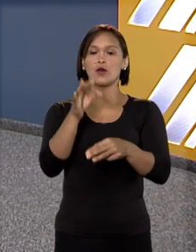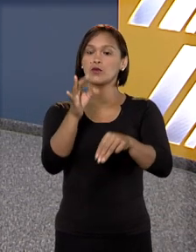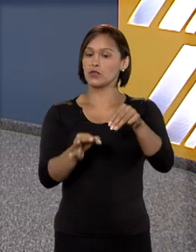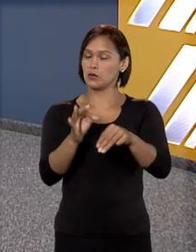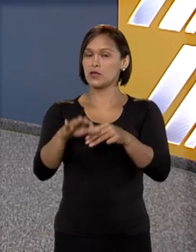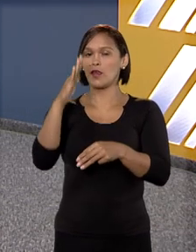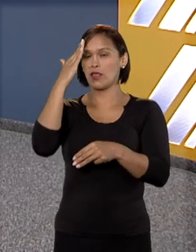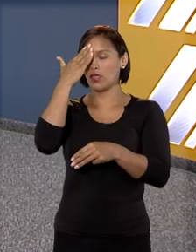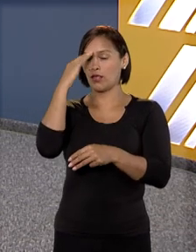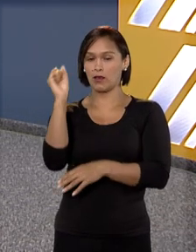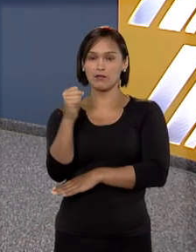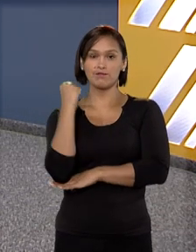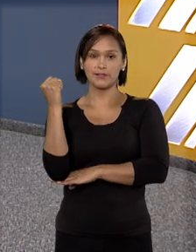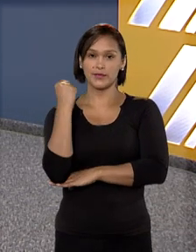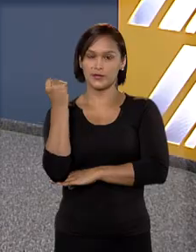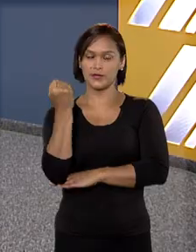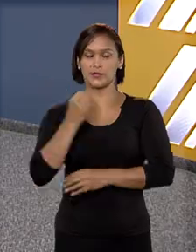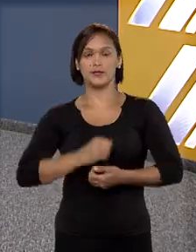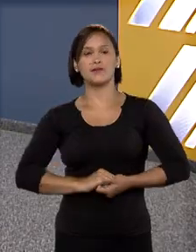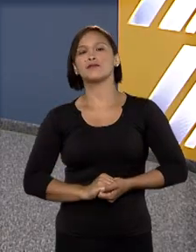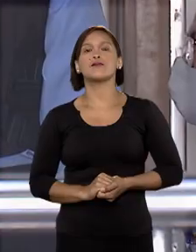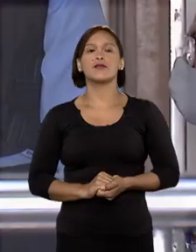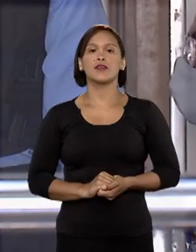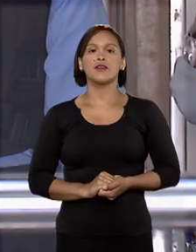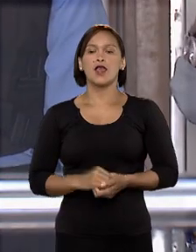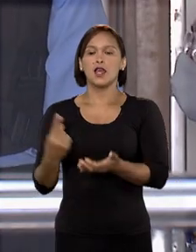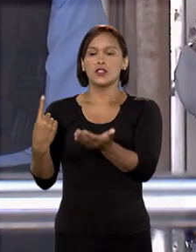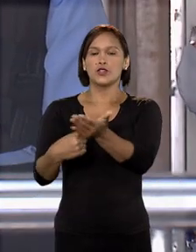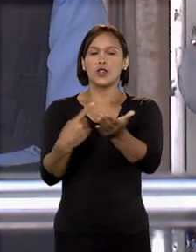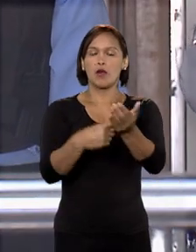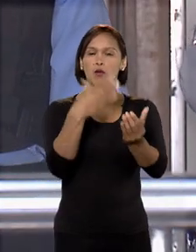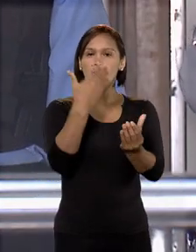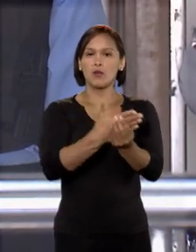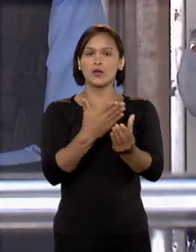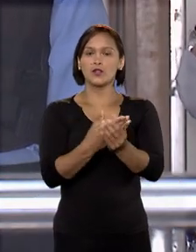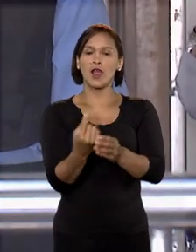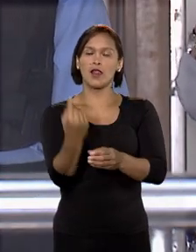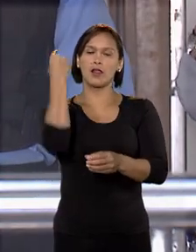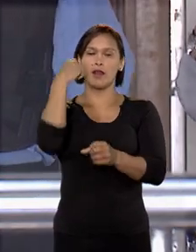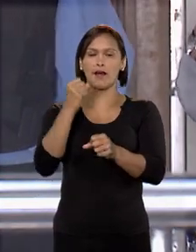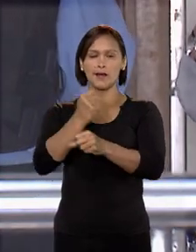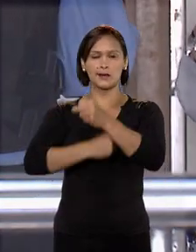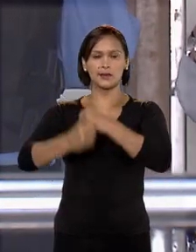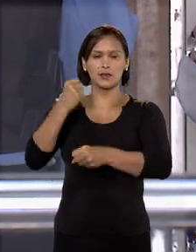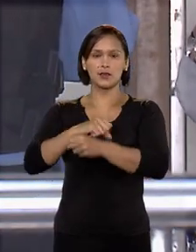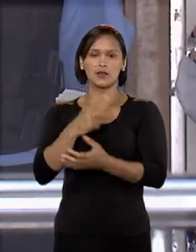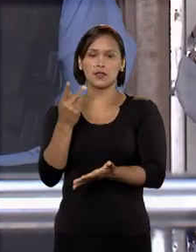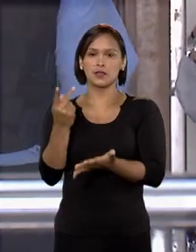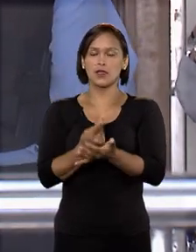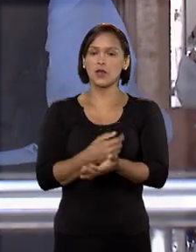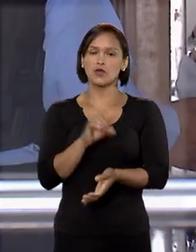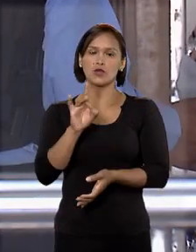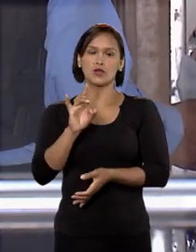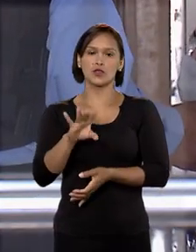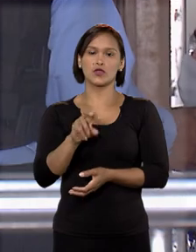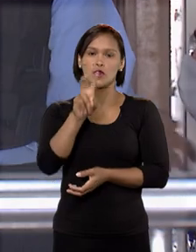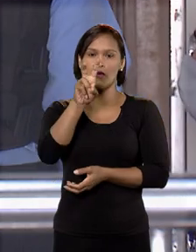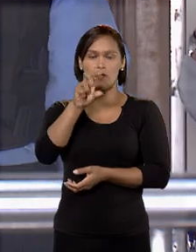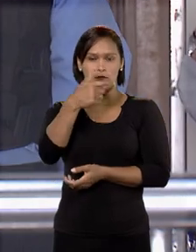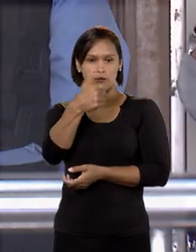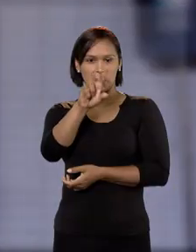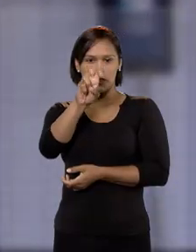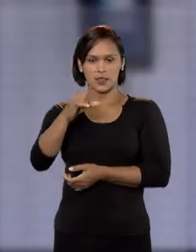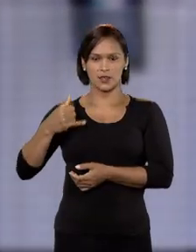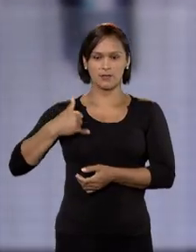ministros consideraram o dano gravíssimo. De acordo com o processo, na época do fato, o homem tinha apenas 25